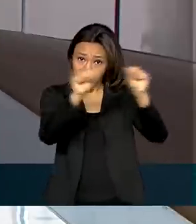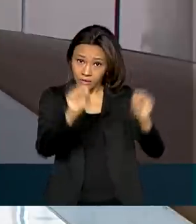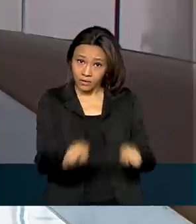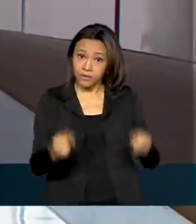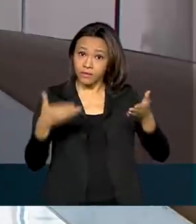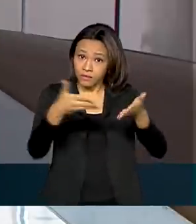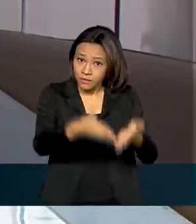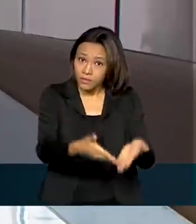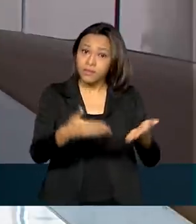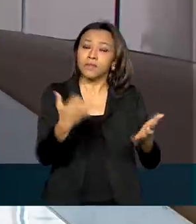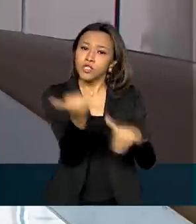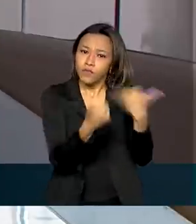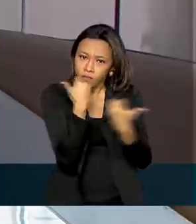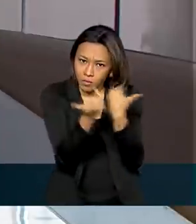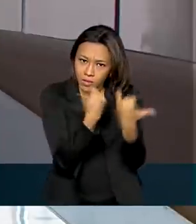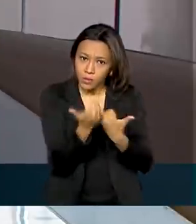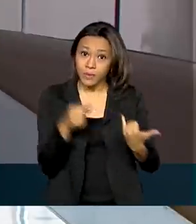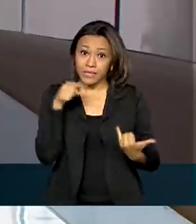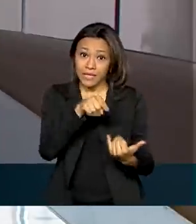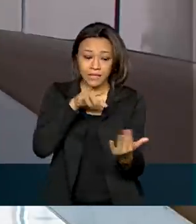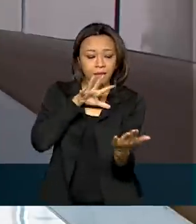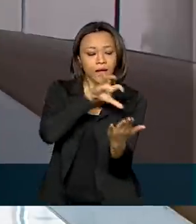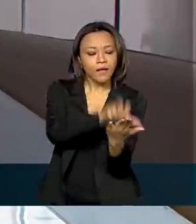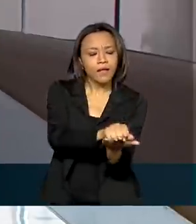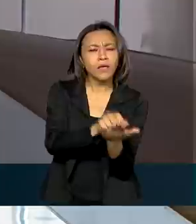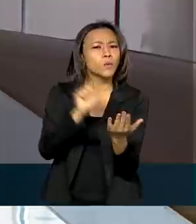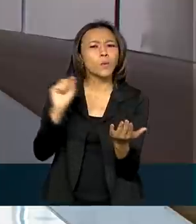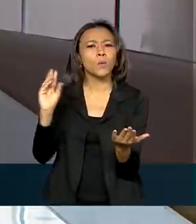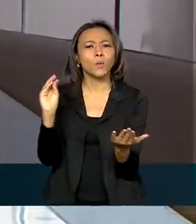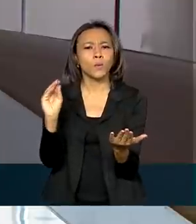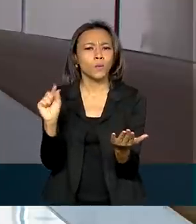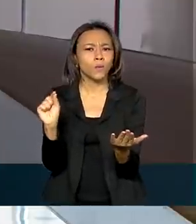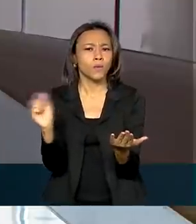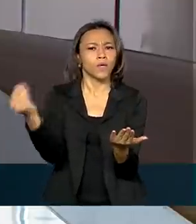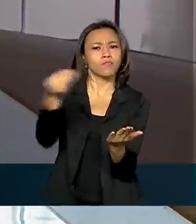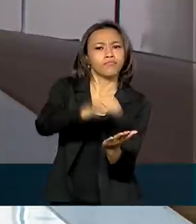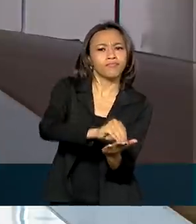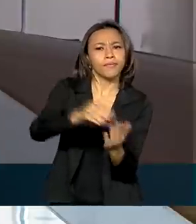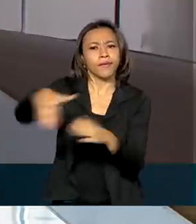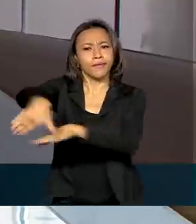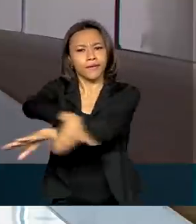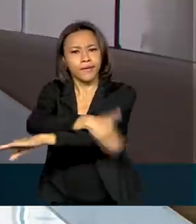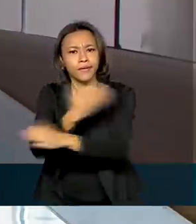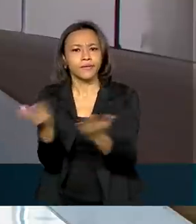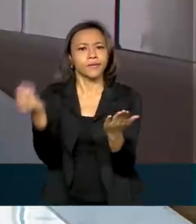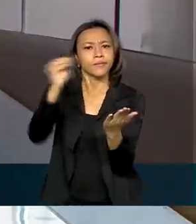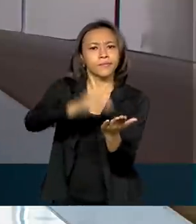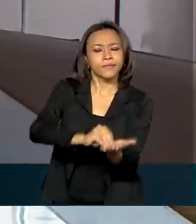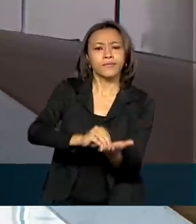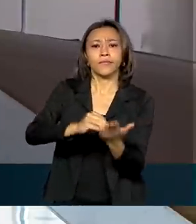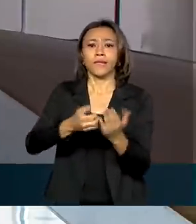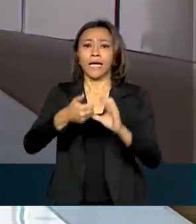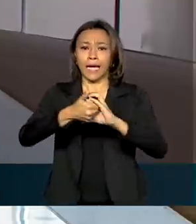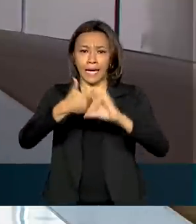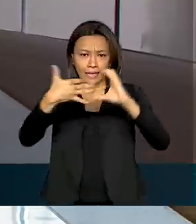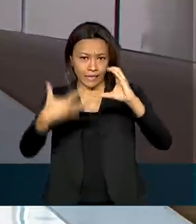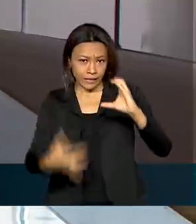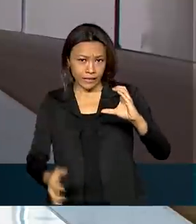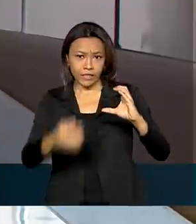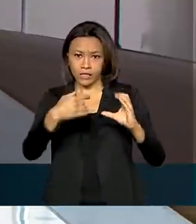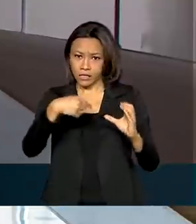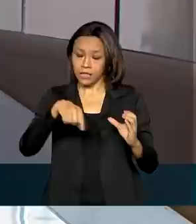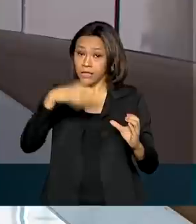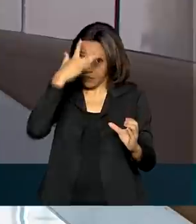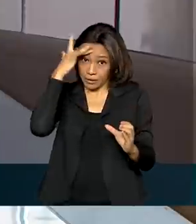Nesse cadastro deverá conter informações como endereço, características físicas do condenado